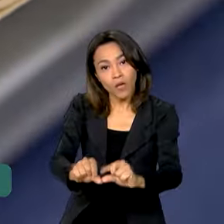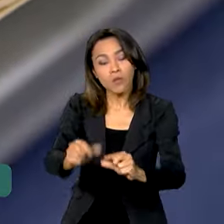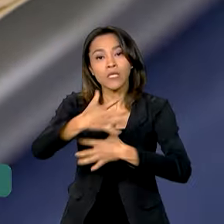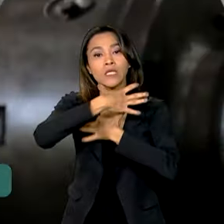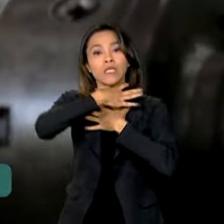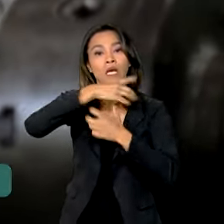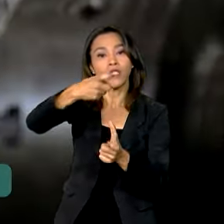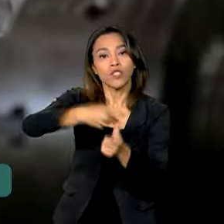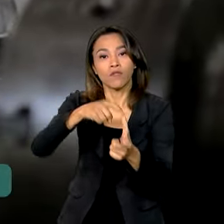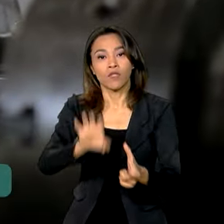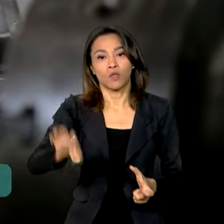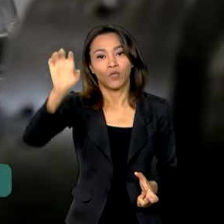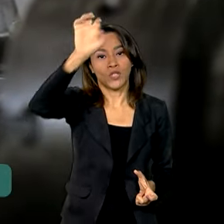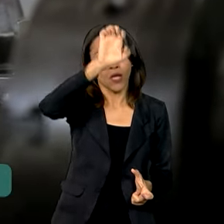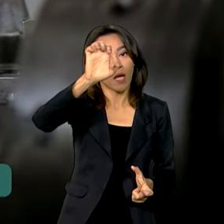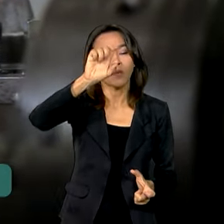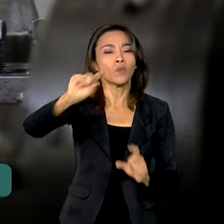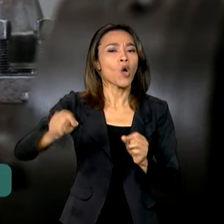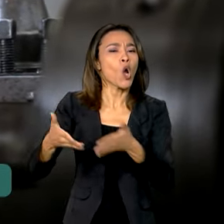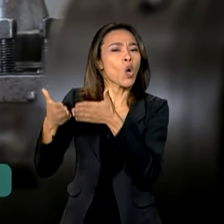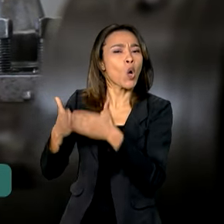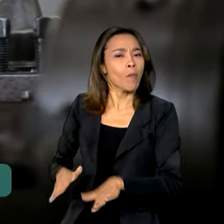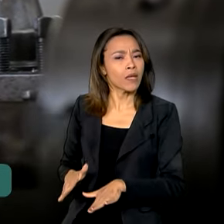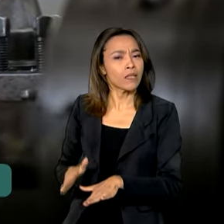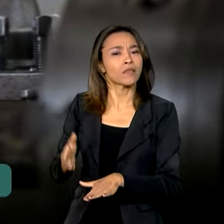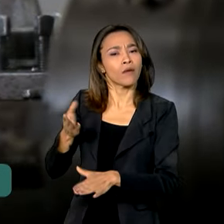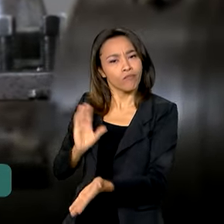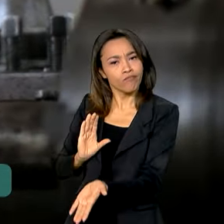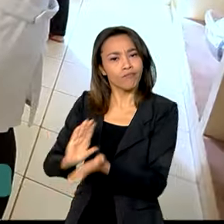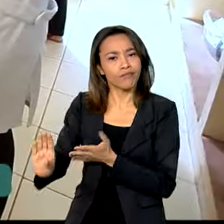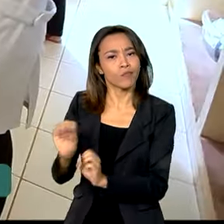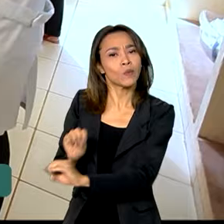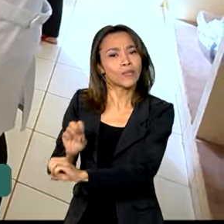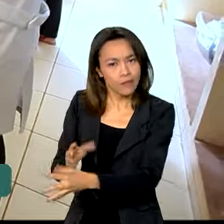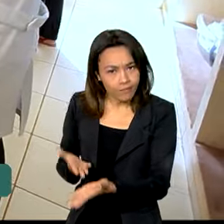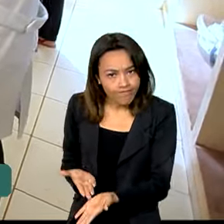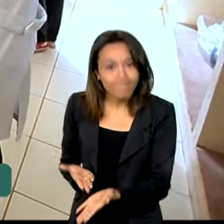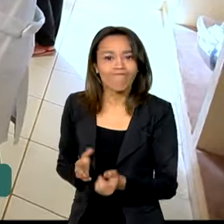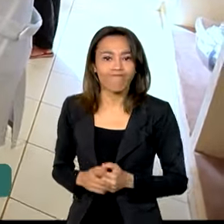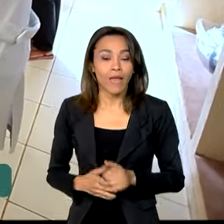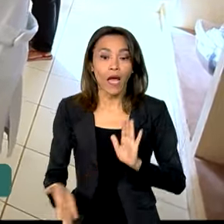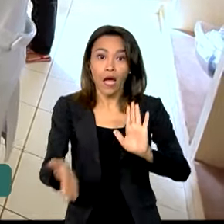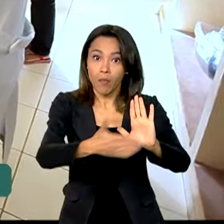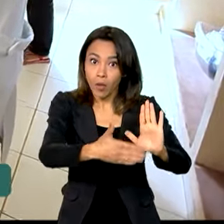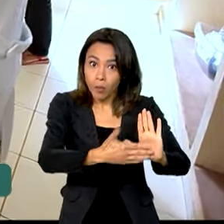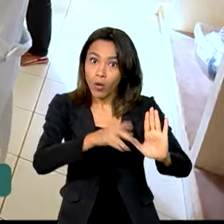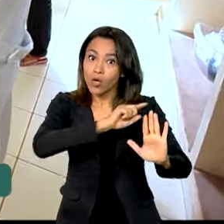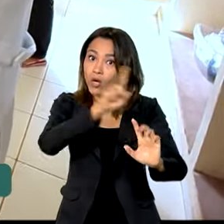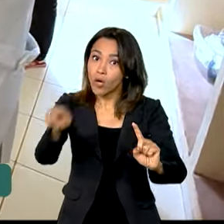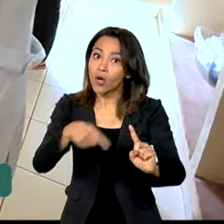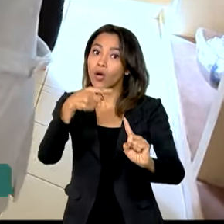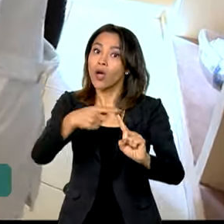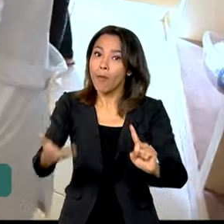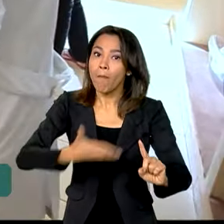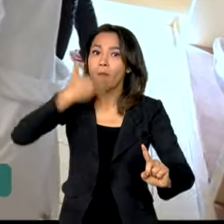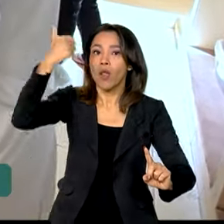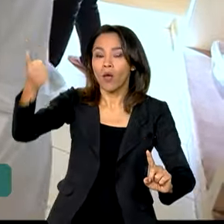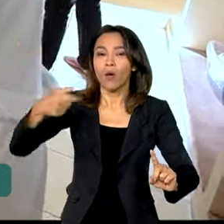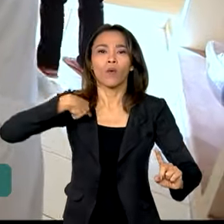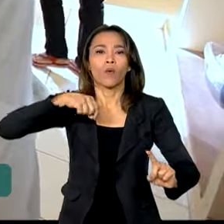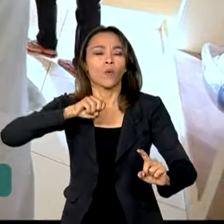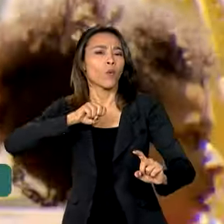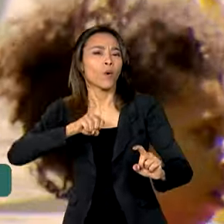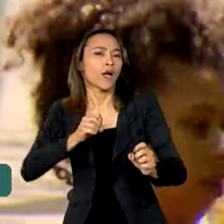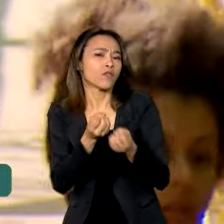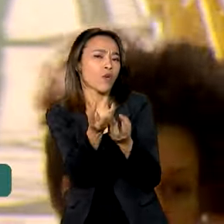dos estados pela contrapartida do investimento em educação. A proposta pretende melhorar os indicadores do ensino